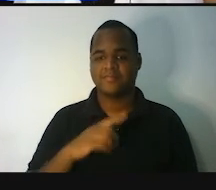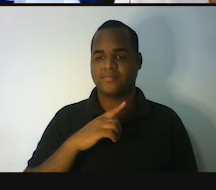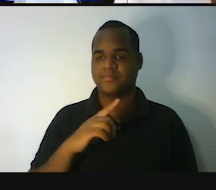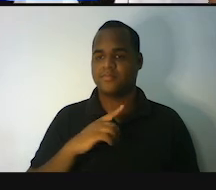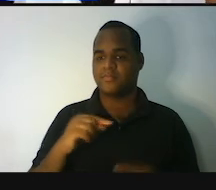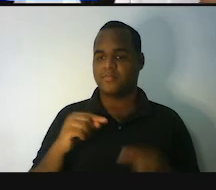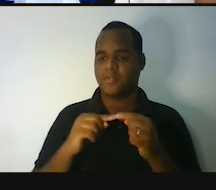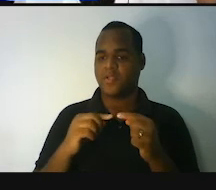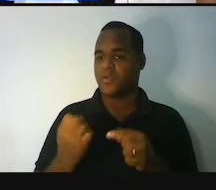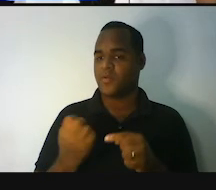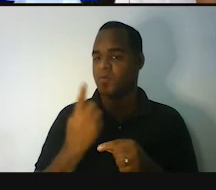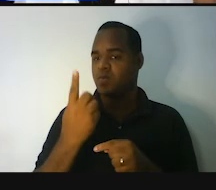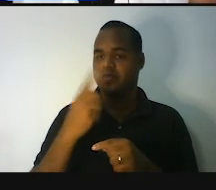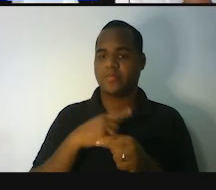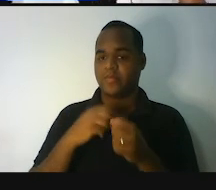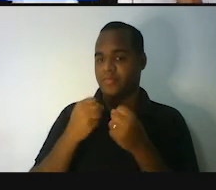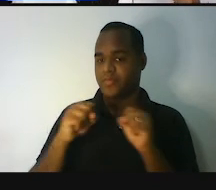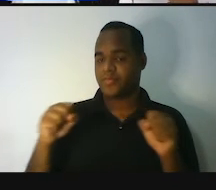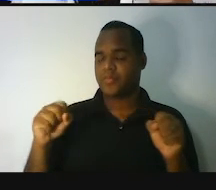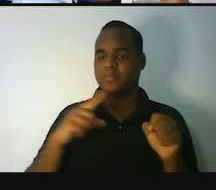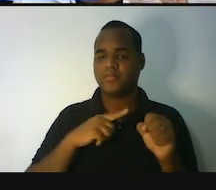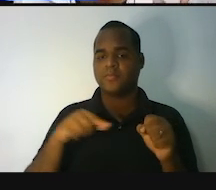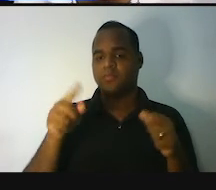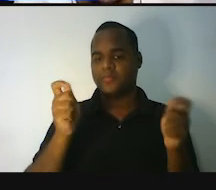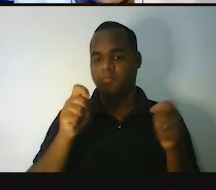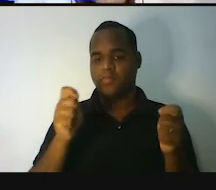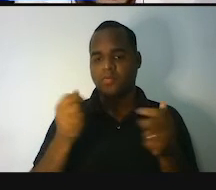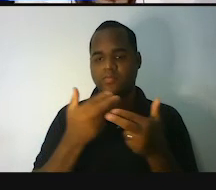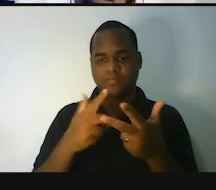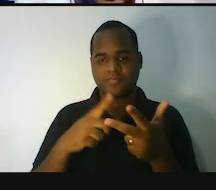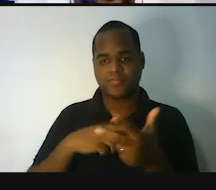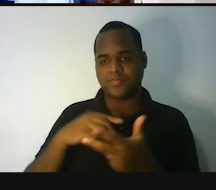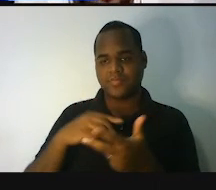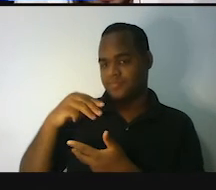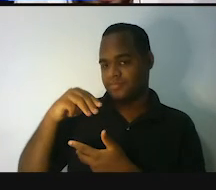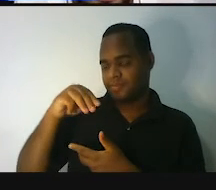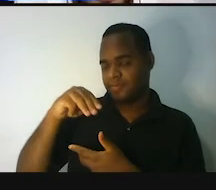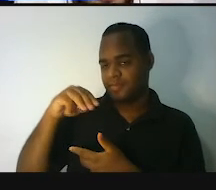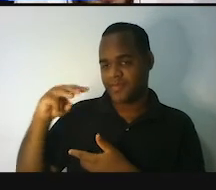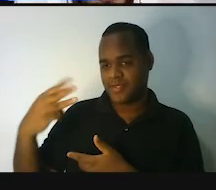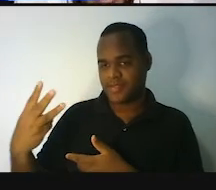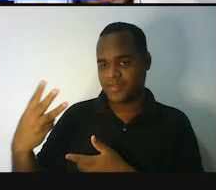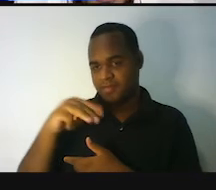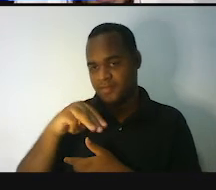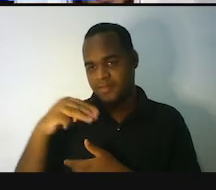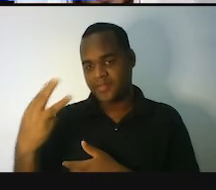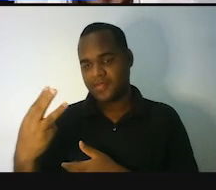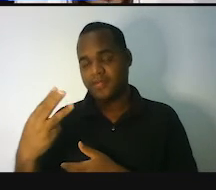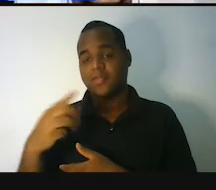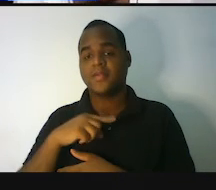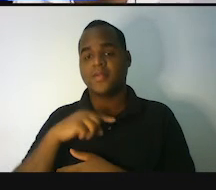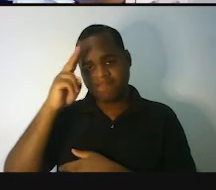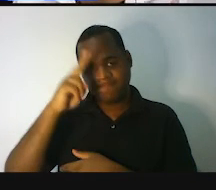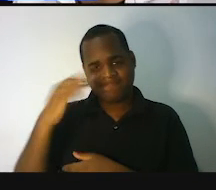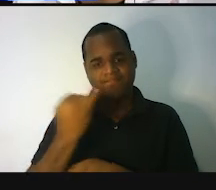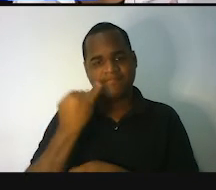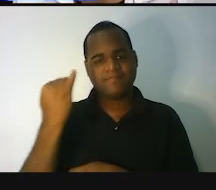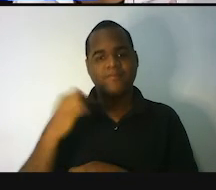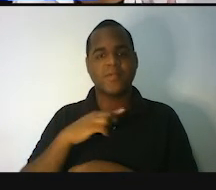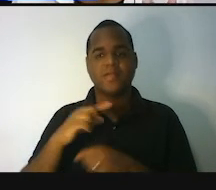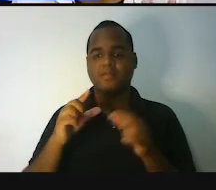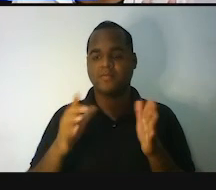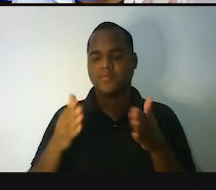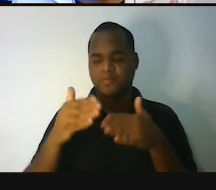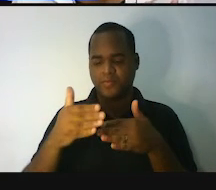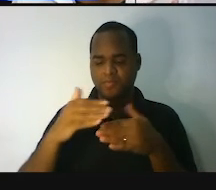Comprimento, altura, largura. É por isso que esse metro cúbico, aqui, esse 3 aqui em cima, lembra cubo.